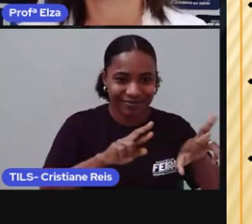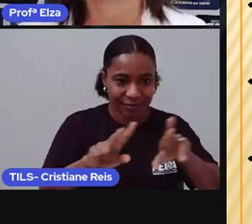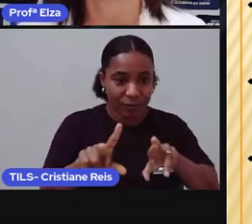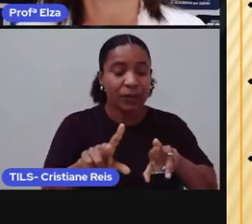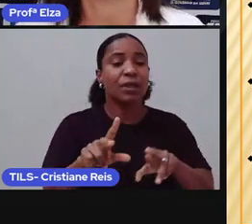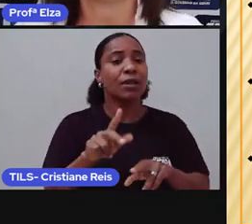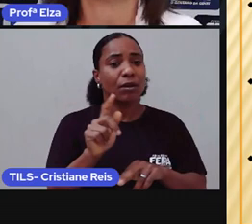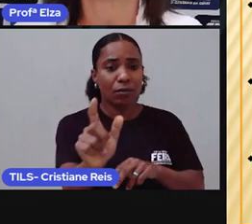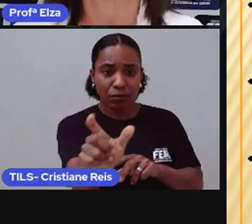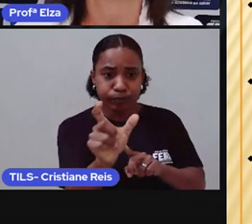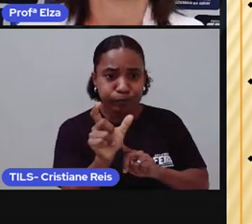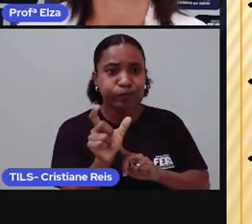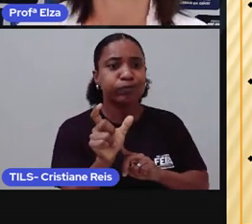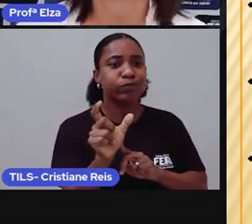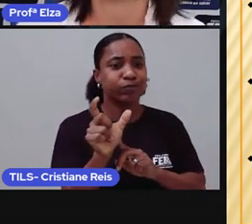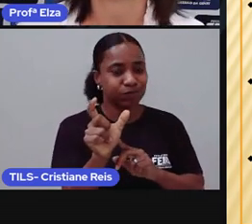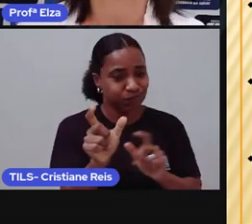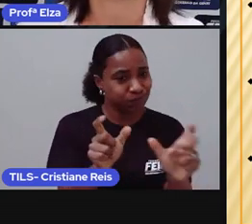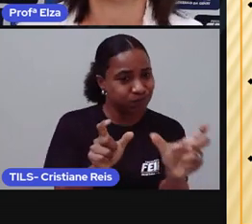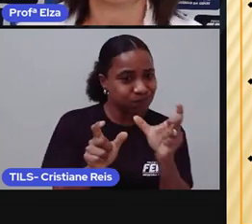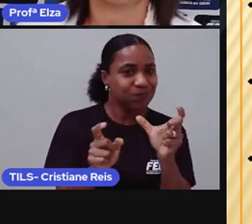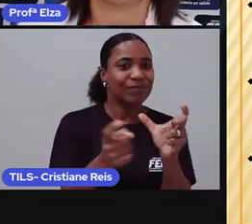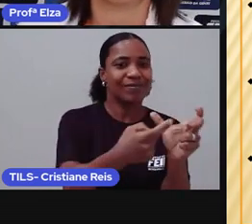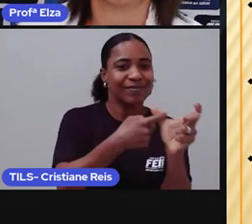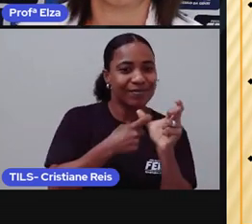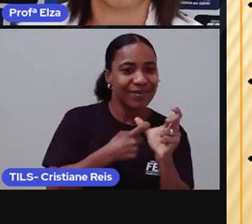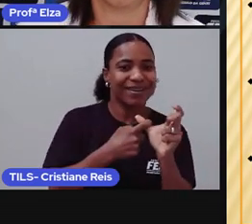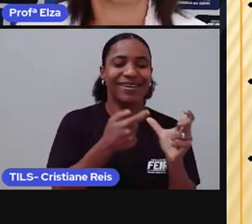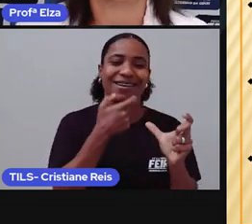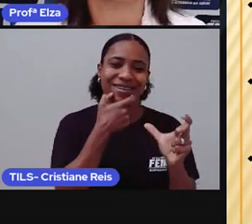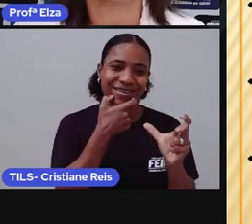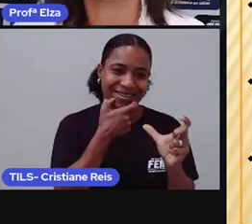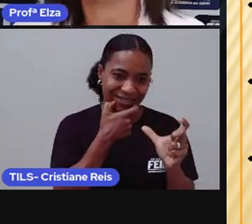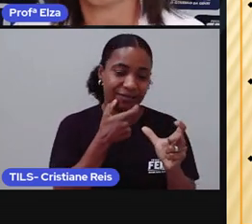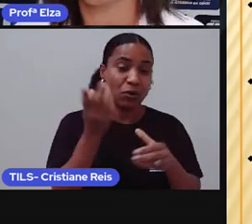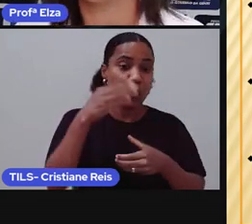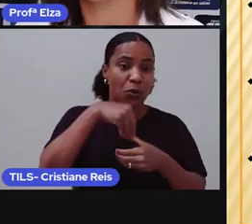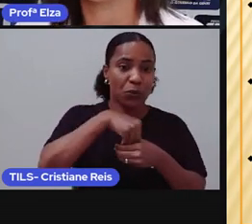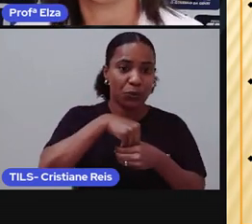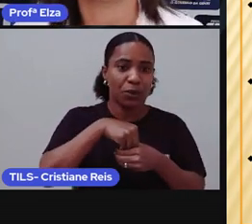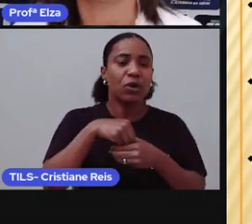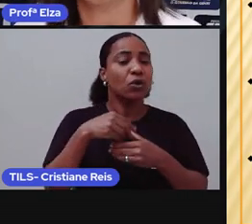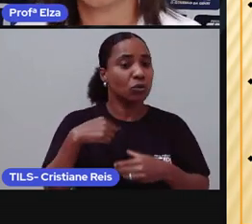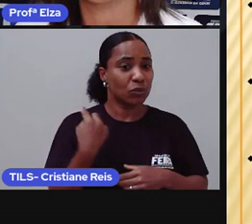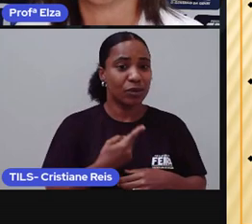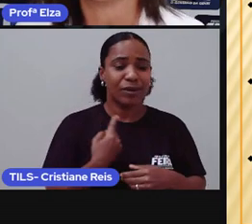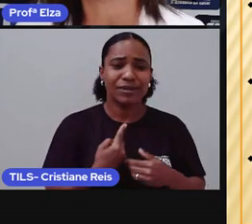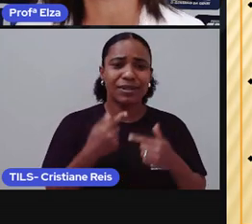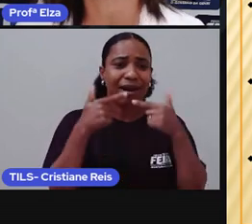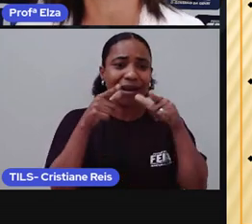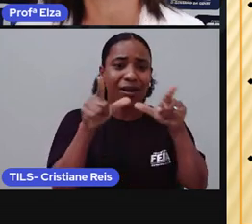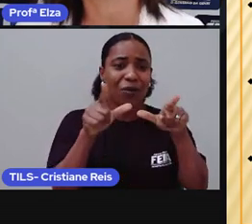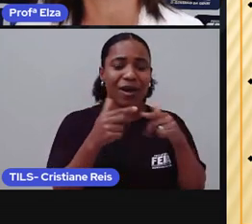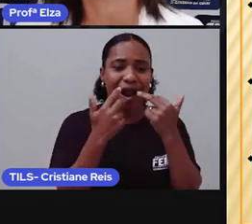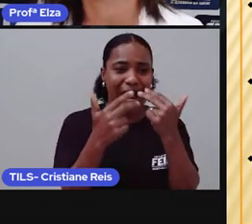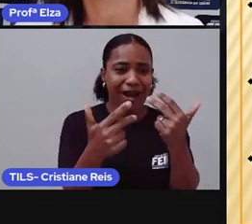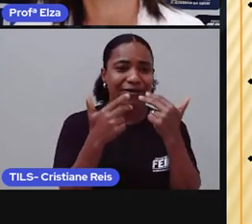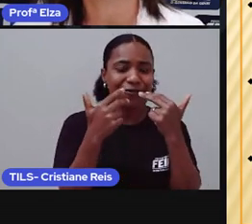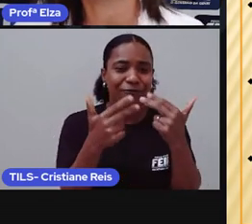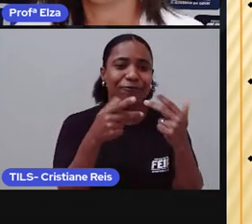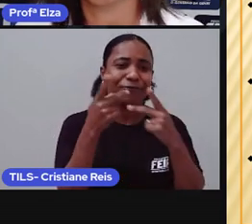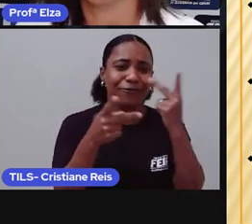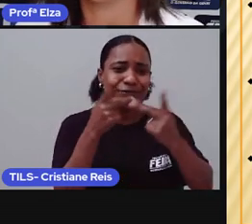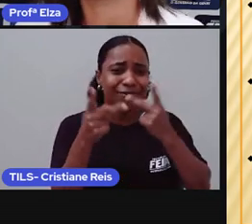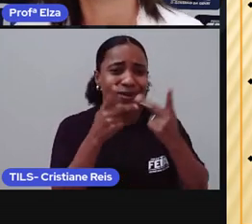naturalmente se incorporando ao nosso falar cotidiano. E hoje falamos inúmeras palavras da língua inglesa,